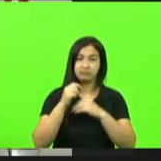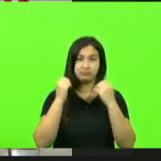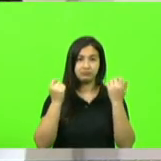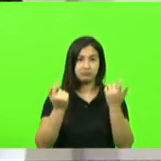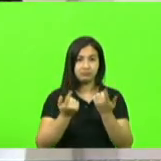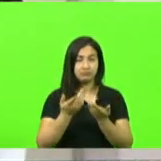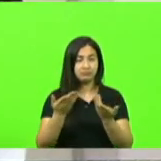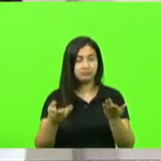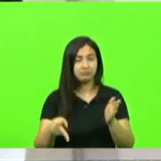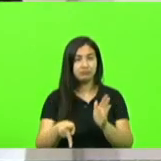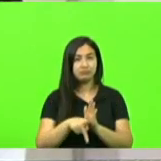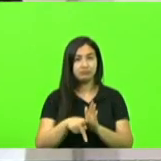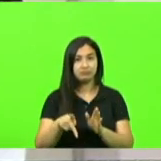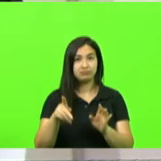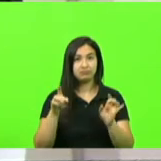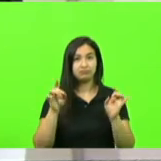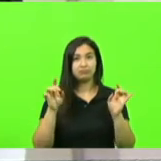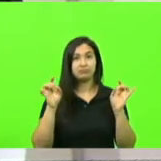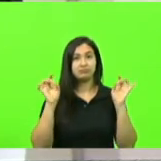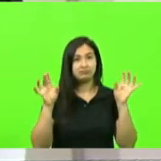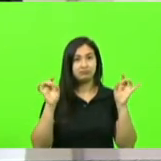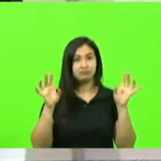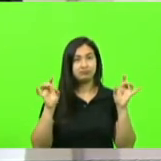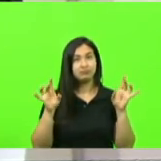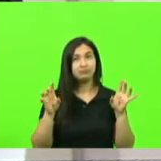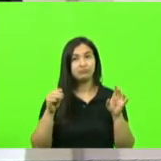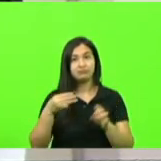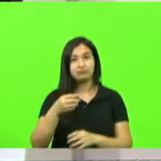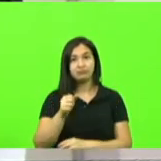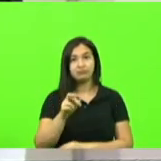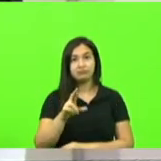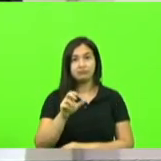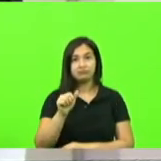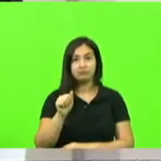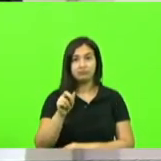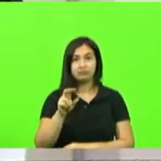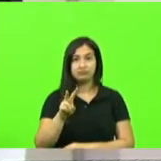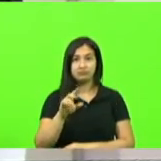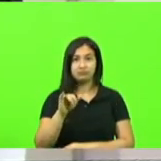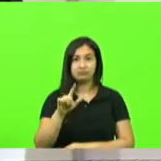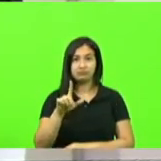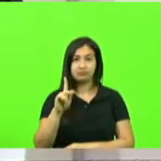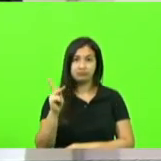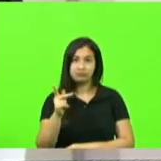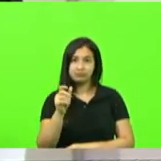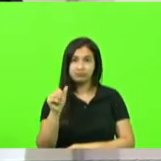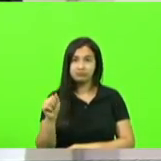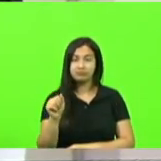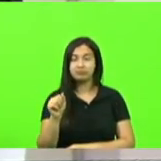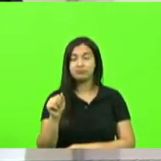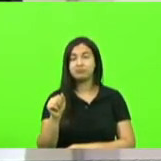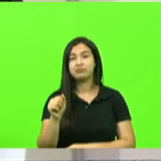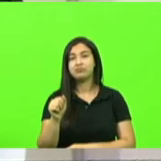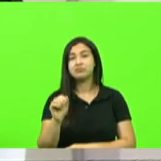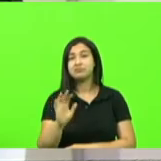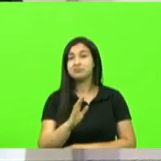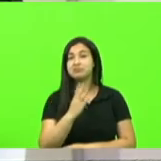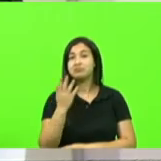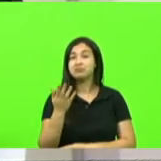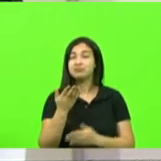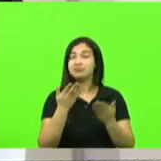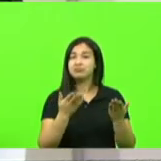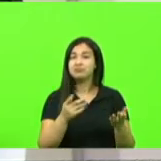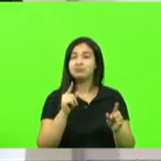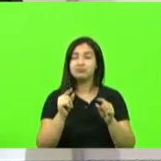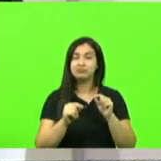linda cidade de Maravilha que é uma cidade em franco crescimento maravilha que está acontecendo lá é algo espetacular